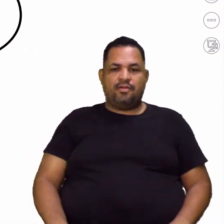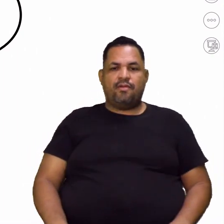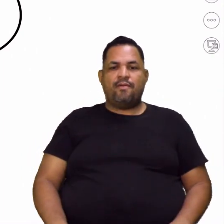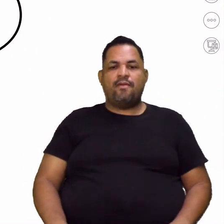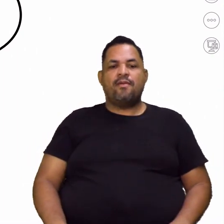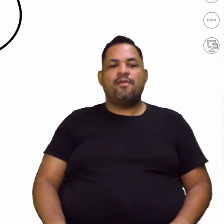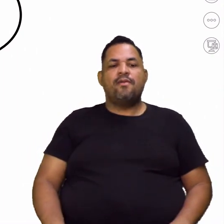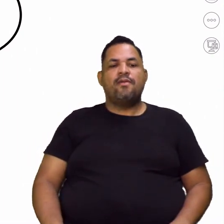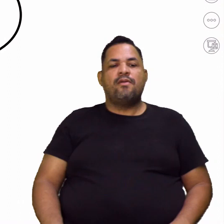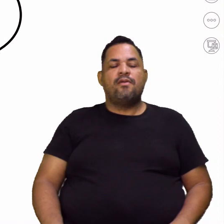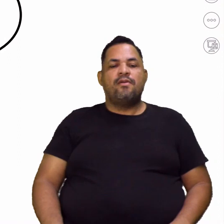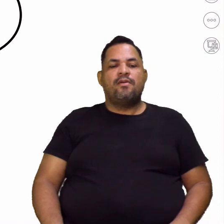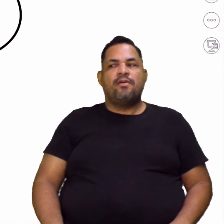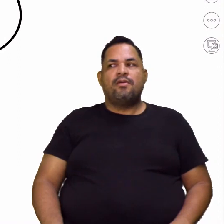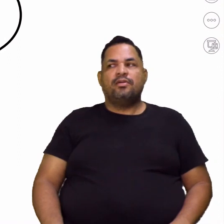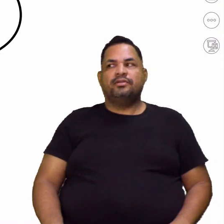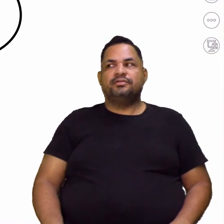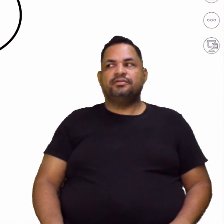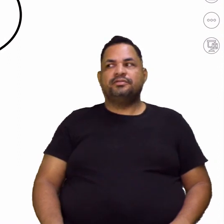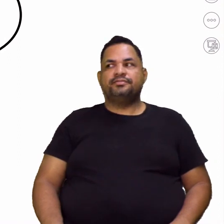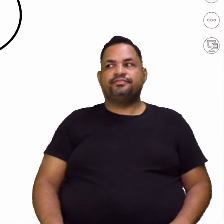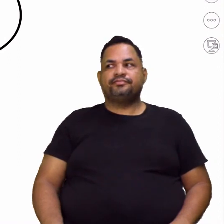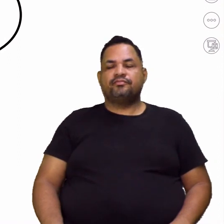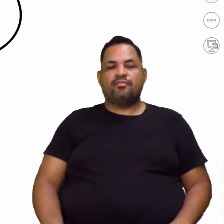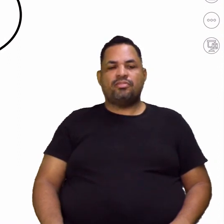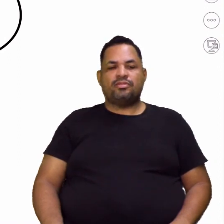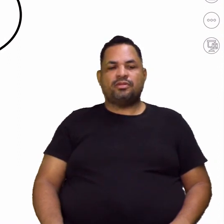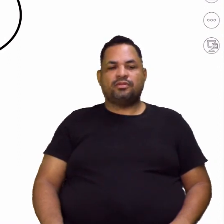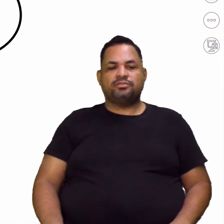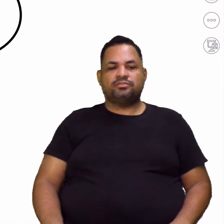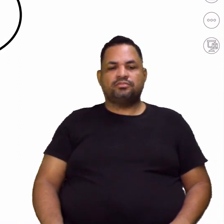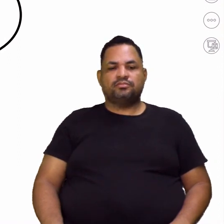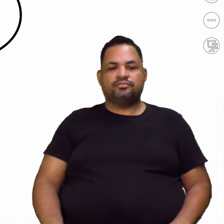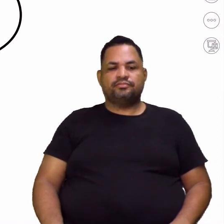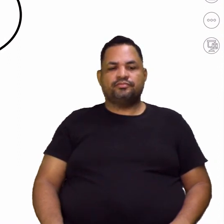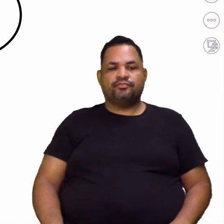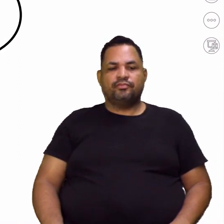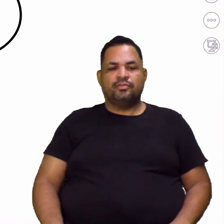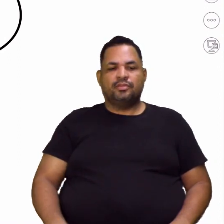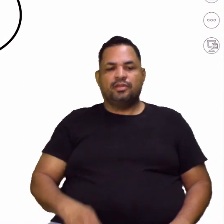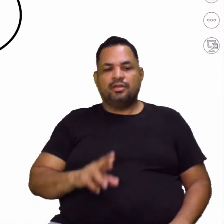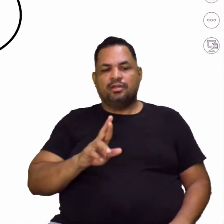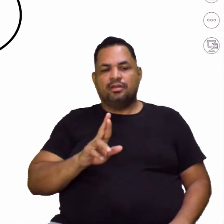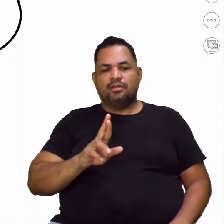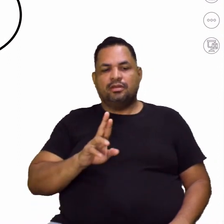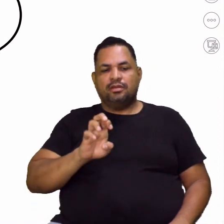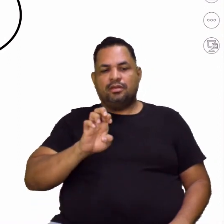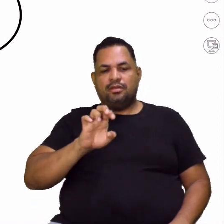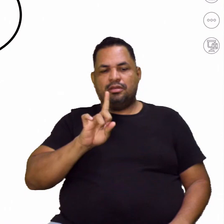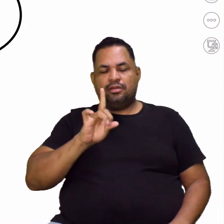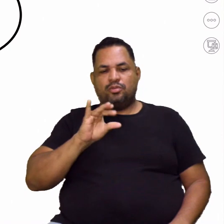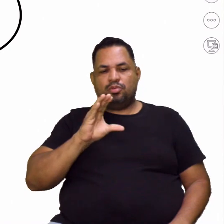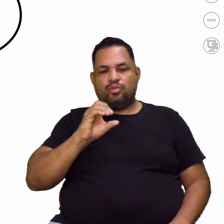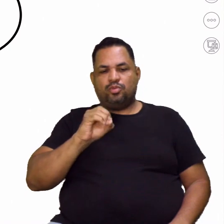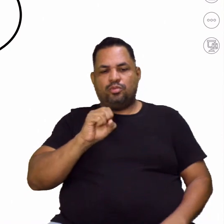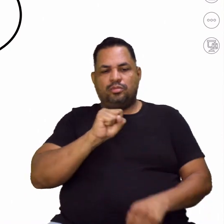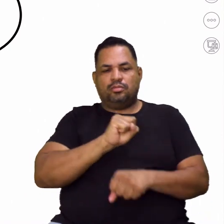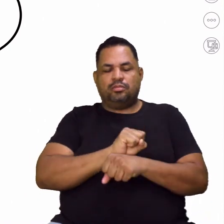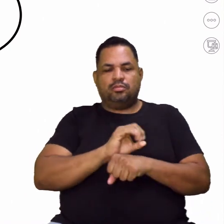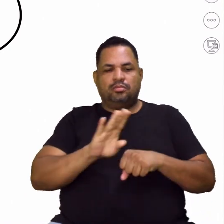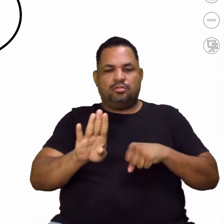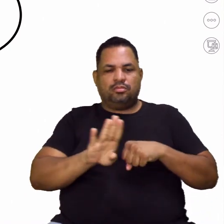Vamos lá, vamos perceber assim. Ó, rego, rego, né? É um